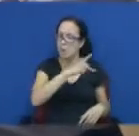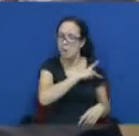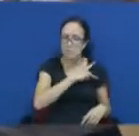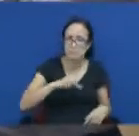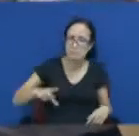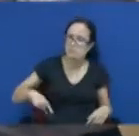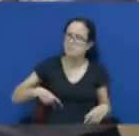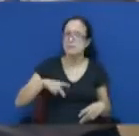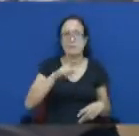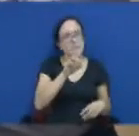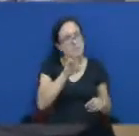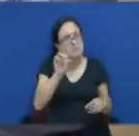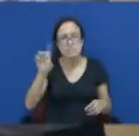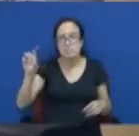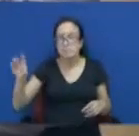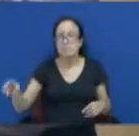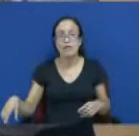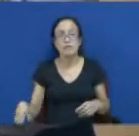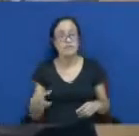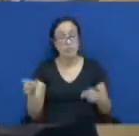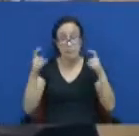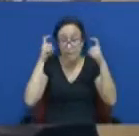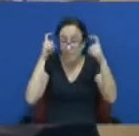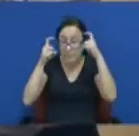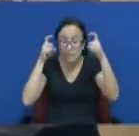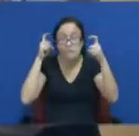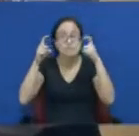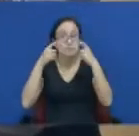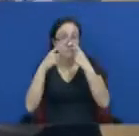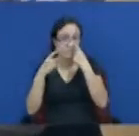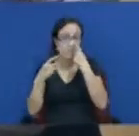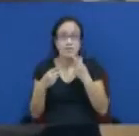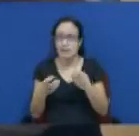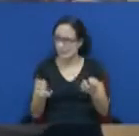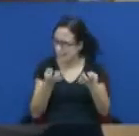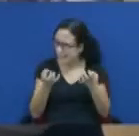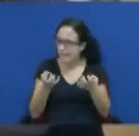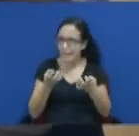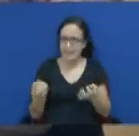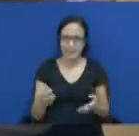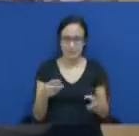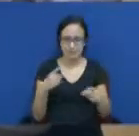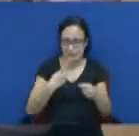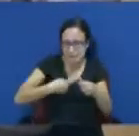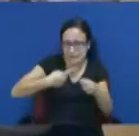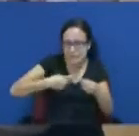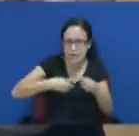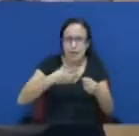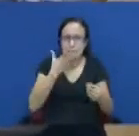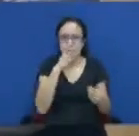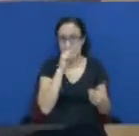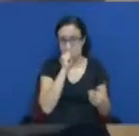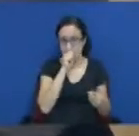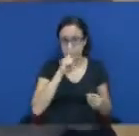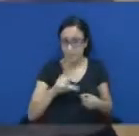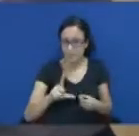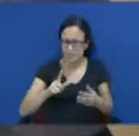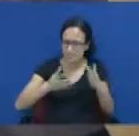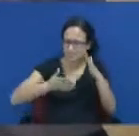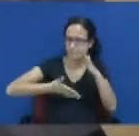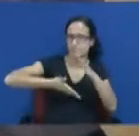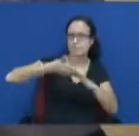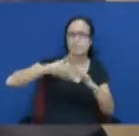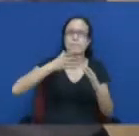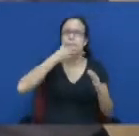plateia, nessa cidade, de ter uma cidade sustentável. Há um desejo iminente. Só que não há milagre.